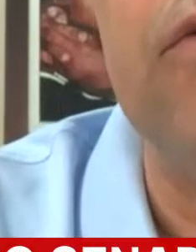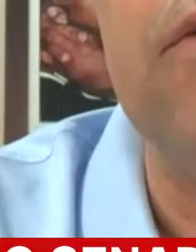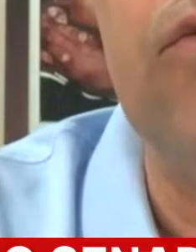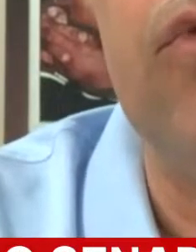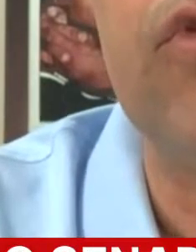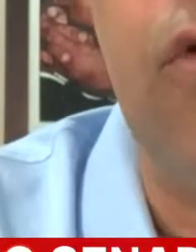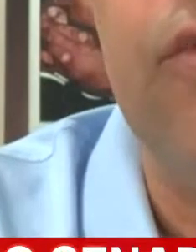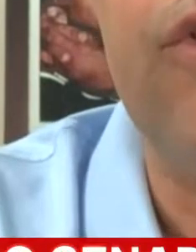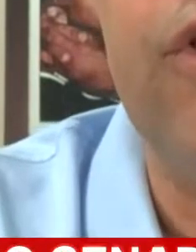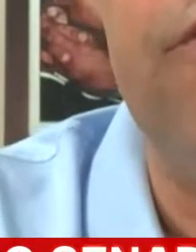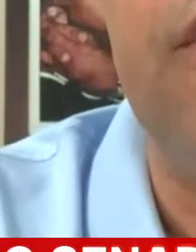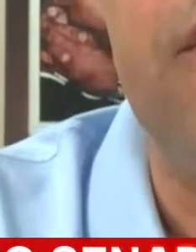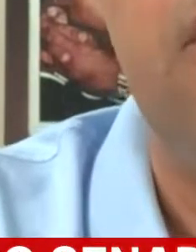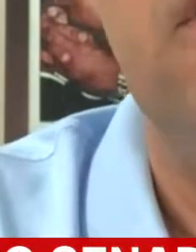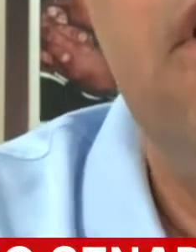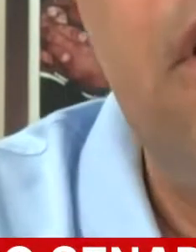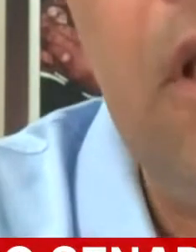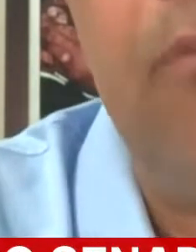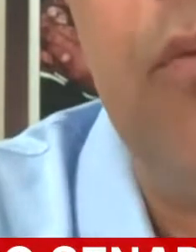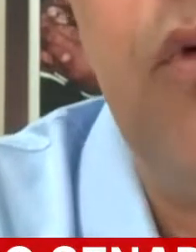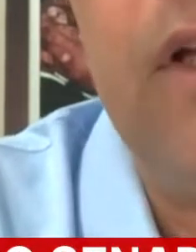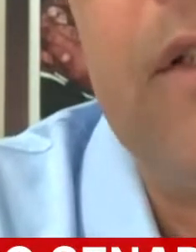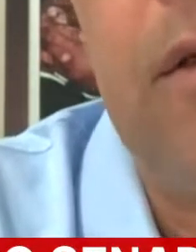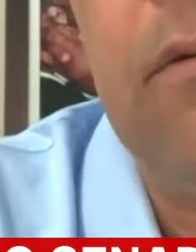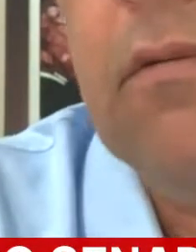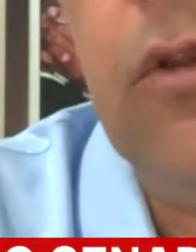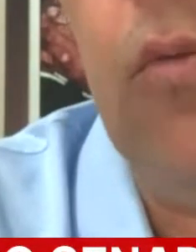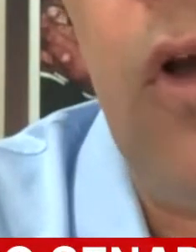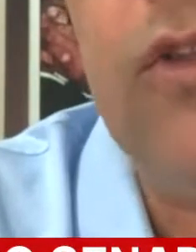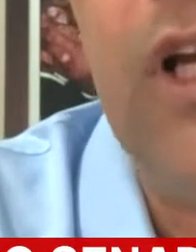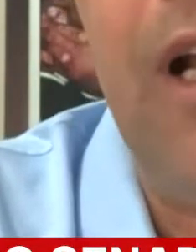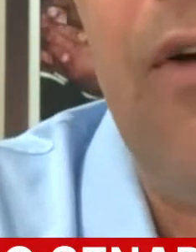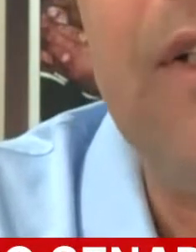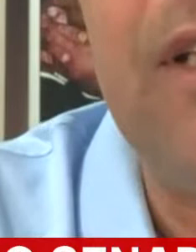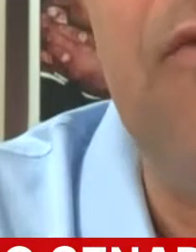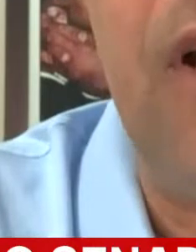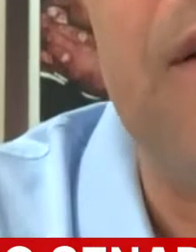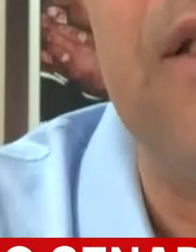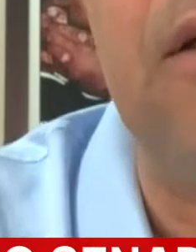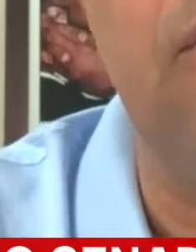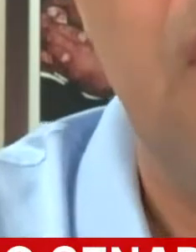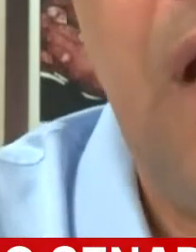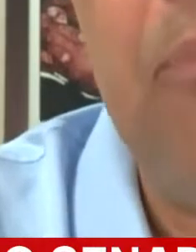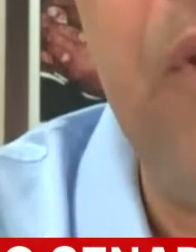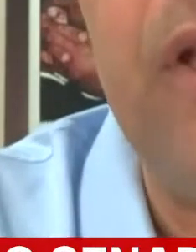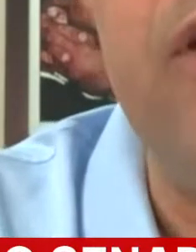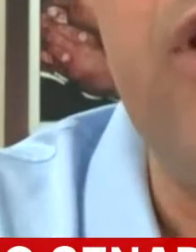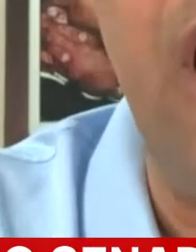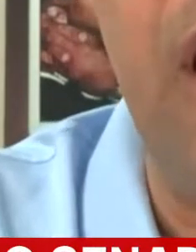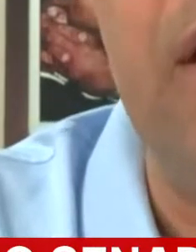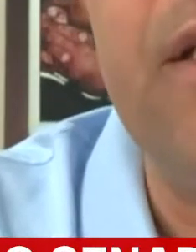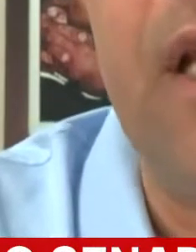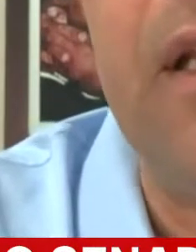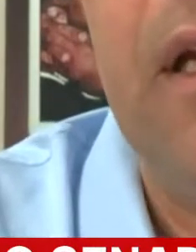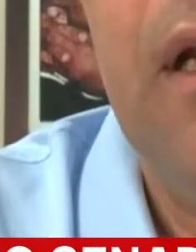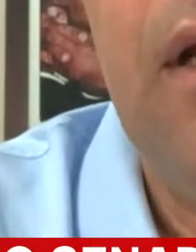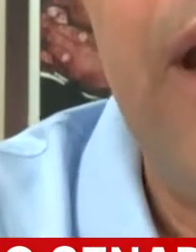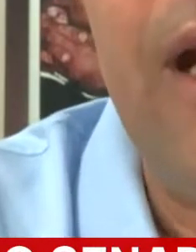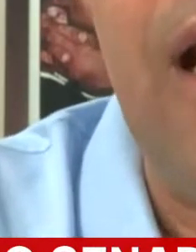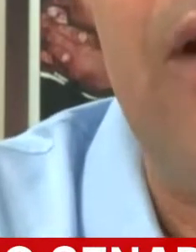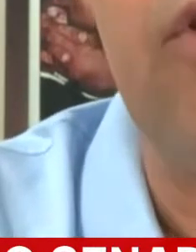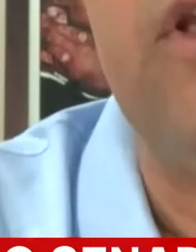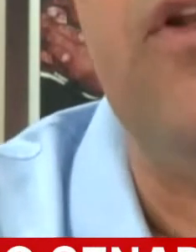preço dos combustíveis e a população, de um modo geral, essa inflação, a perda de renda, etc.